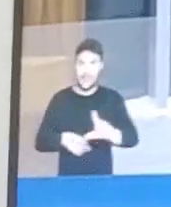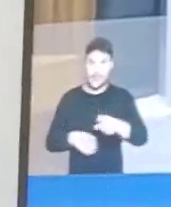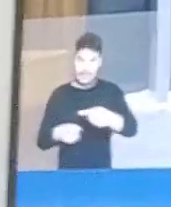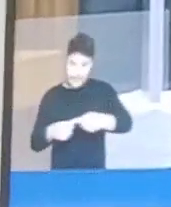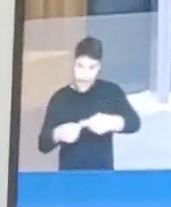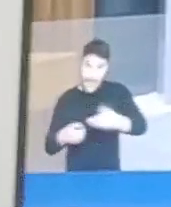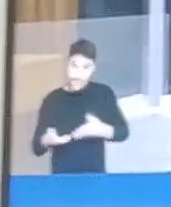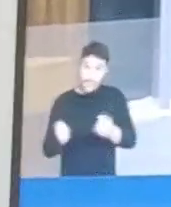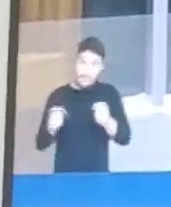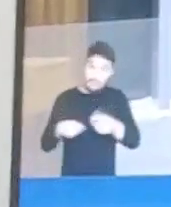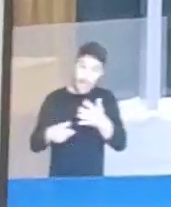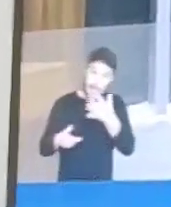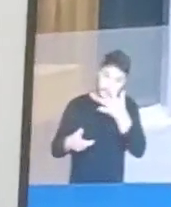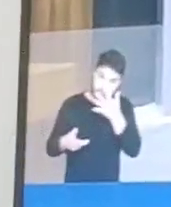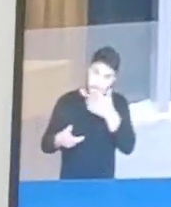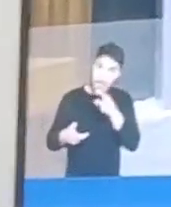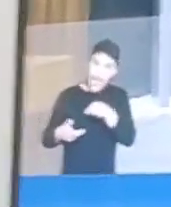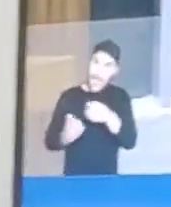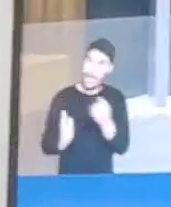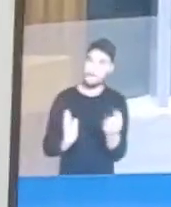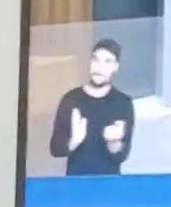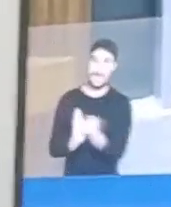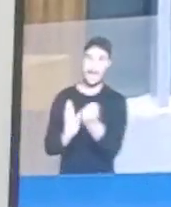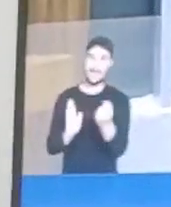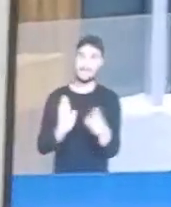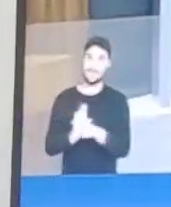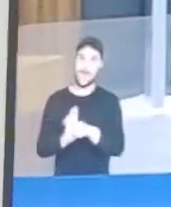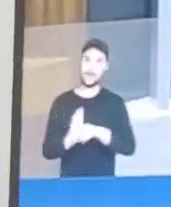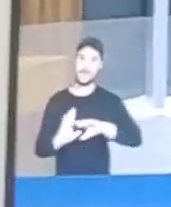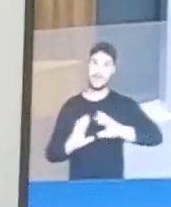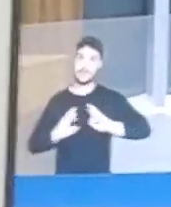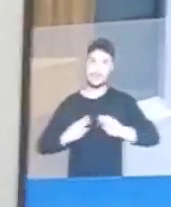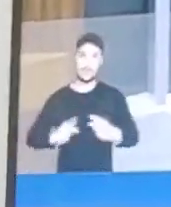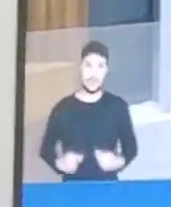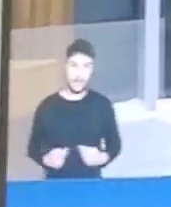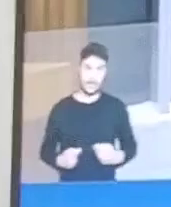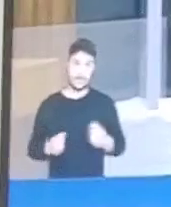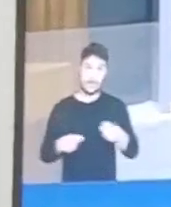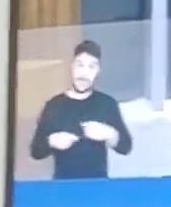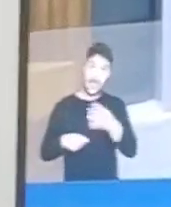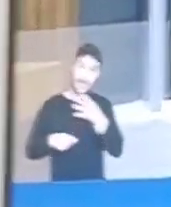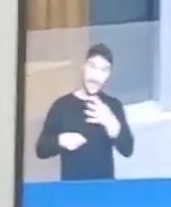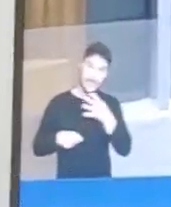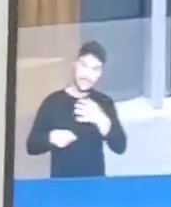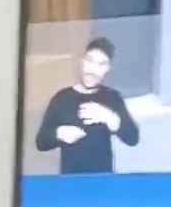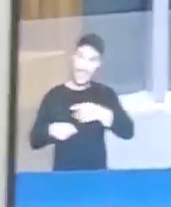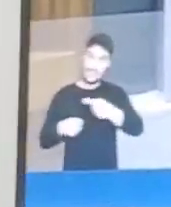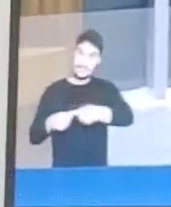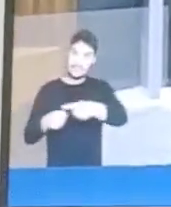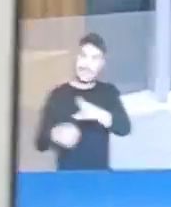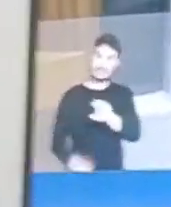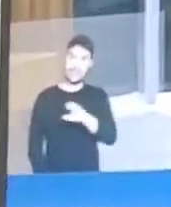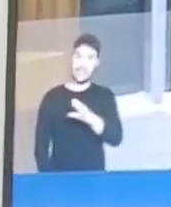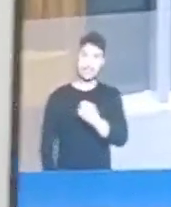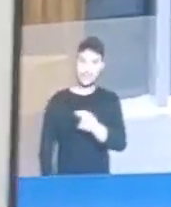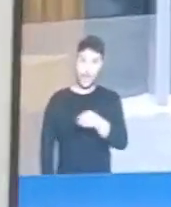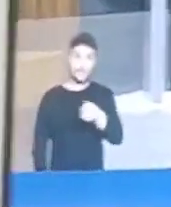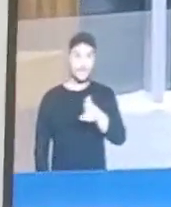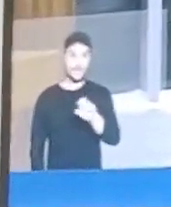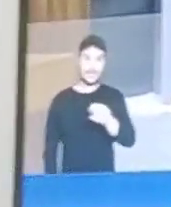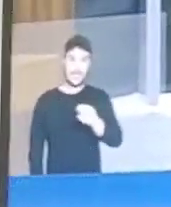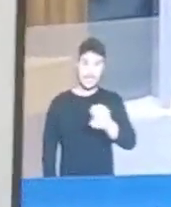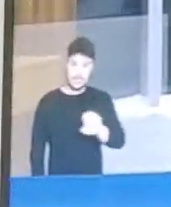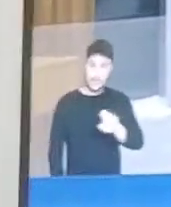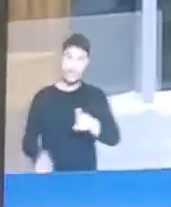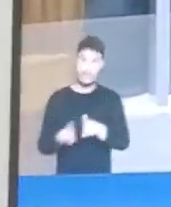vídeo, veio um novo depoimento, uma nova situação aí da nossa PEC 27, ela vai ser apensada na